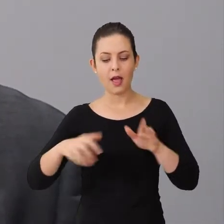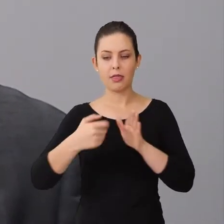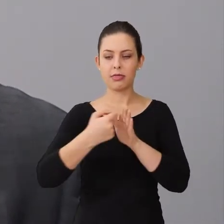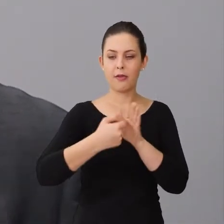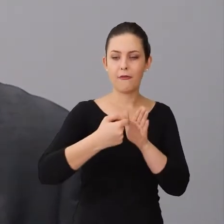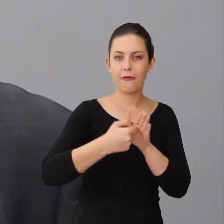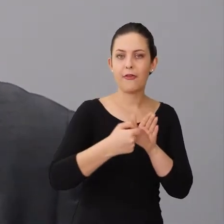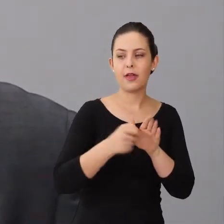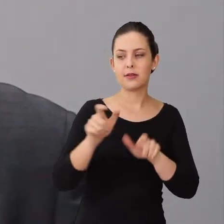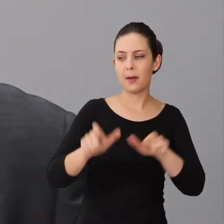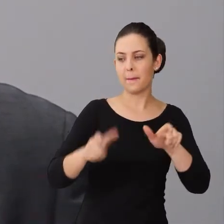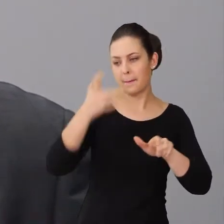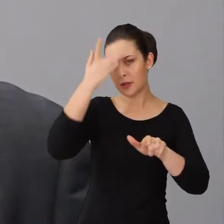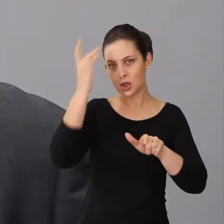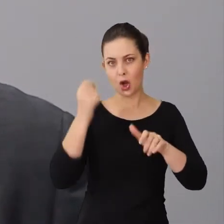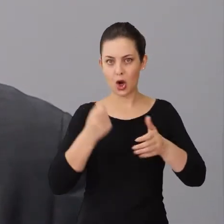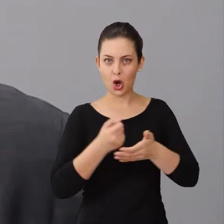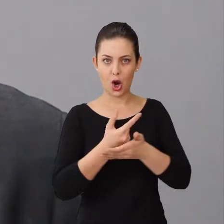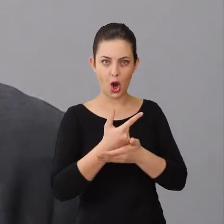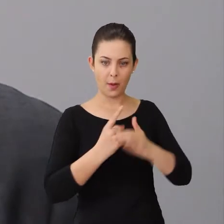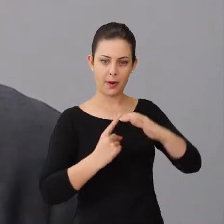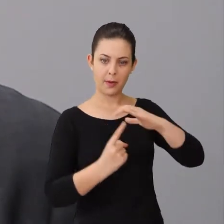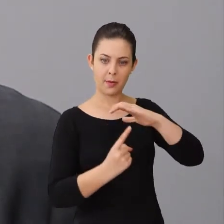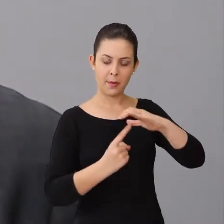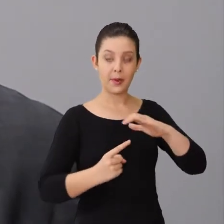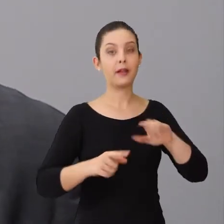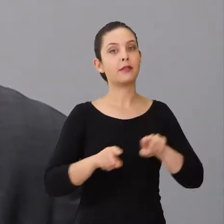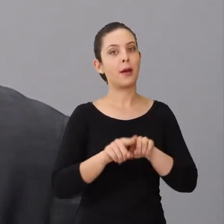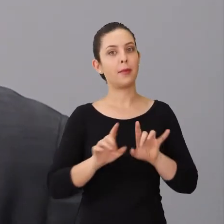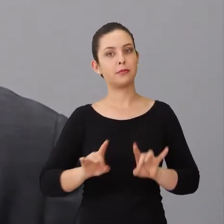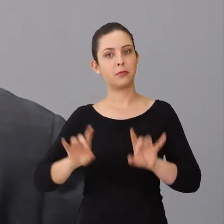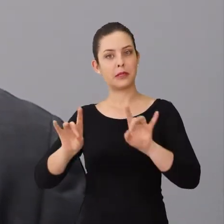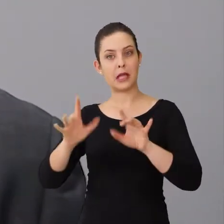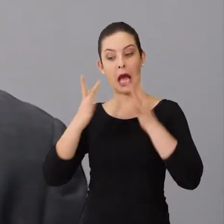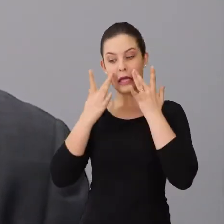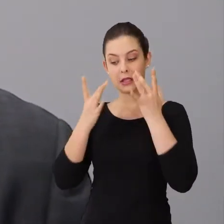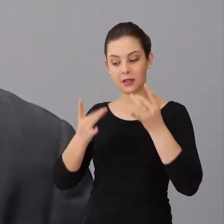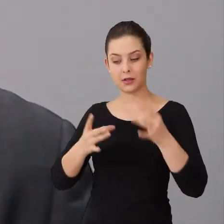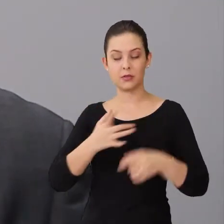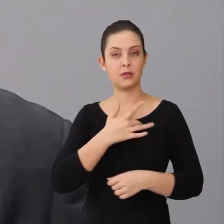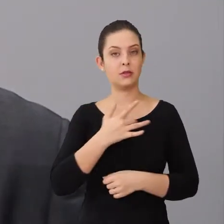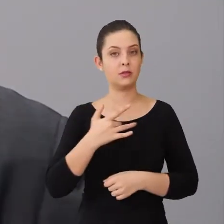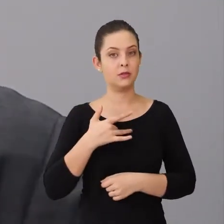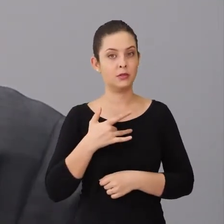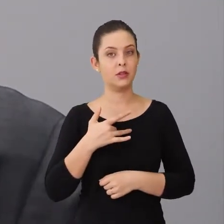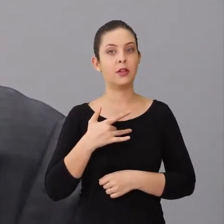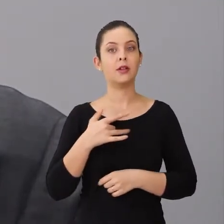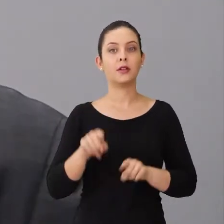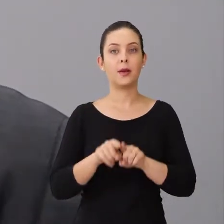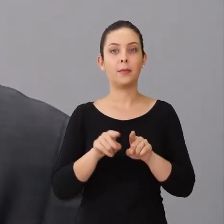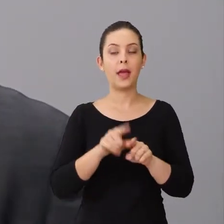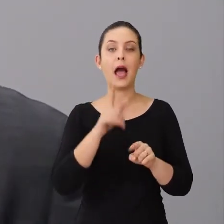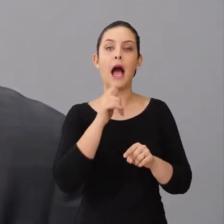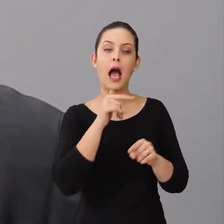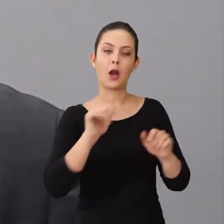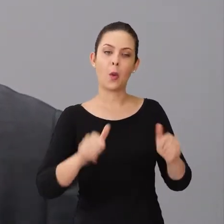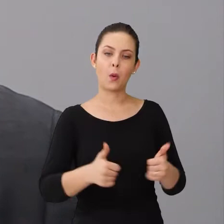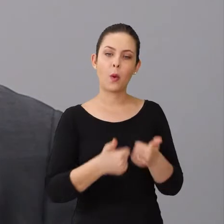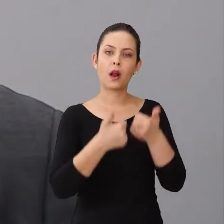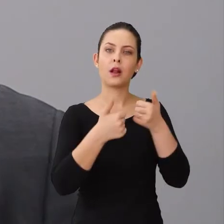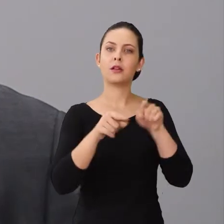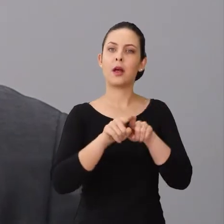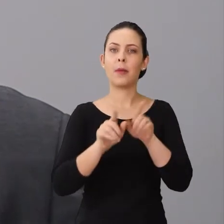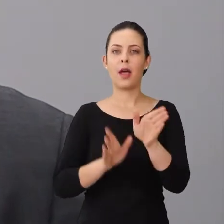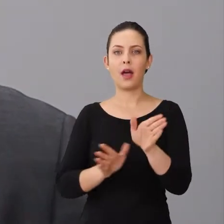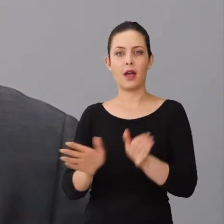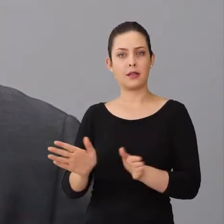do consumidor e a nossa preocupação especialmente com a saúde do consumidor, com alimento saudável, com a água de qualidade, com